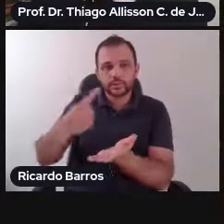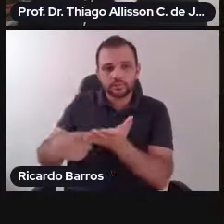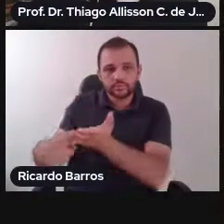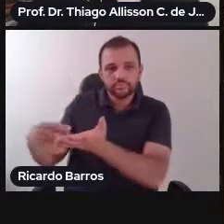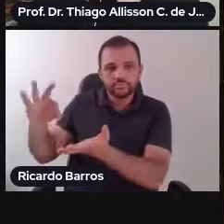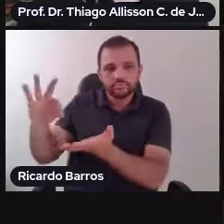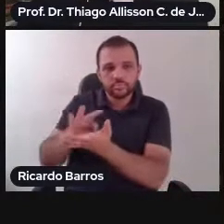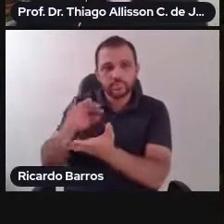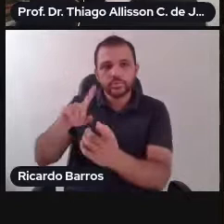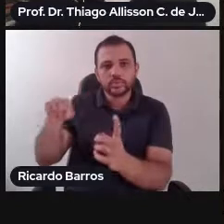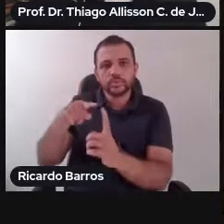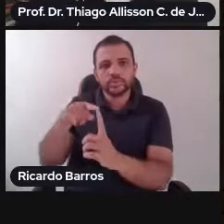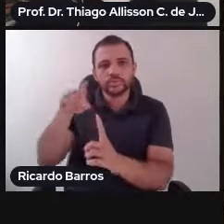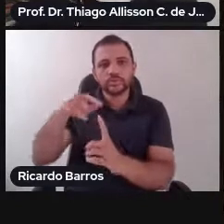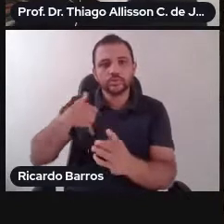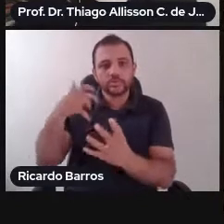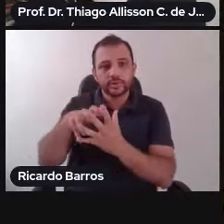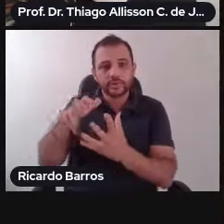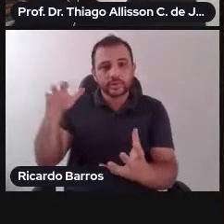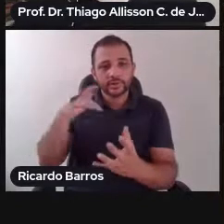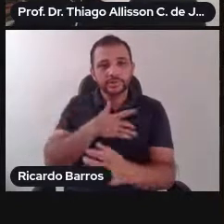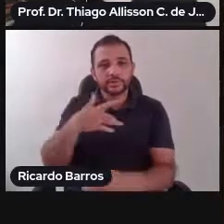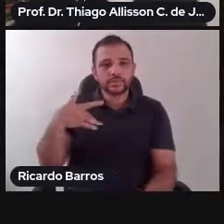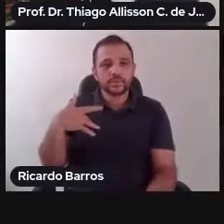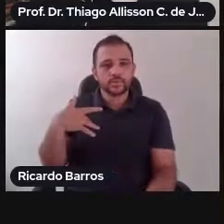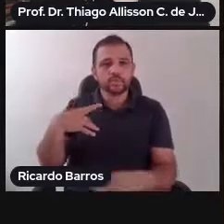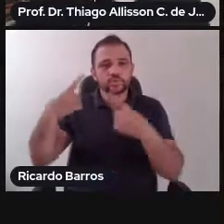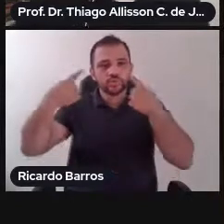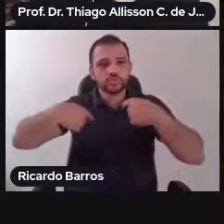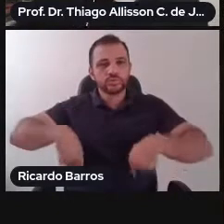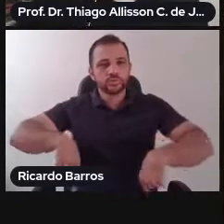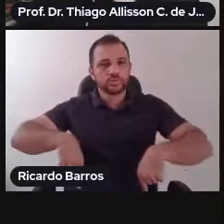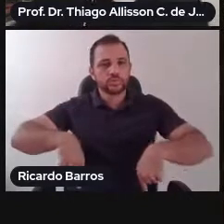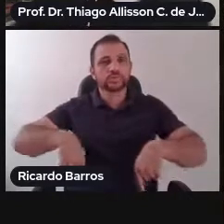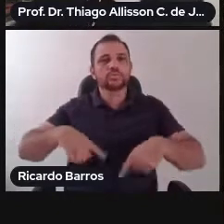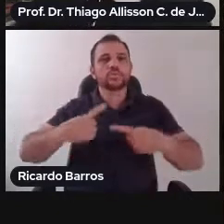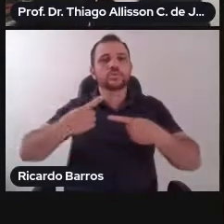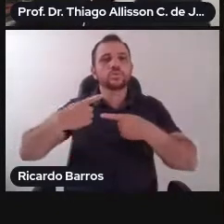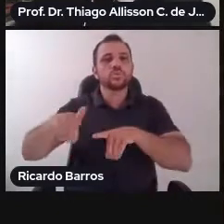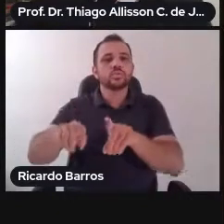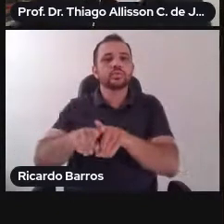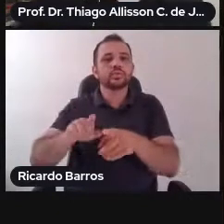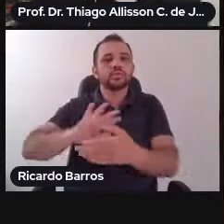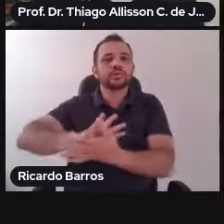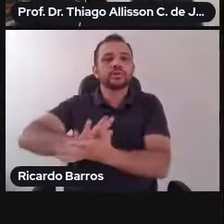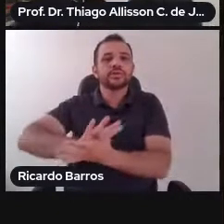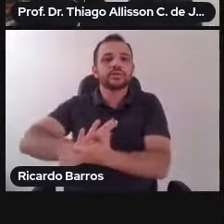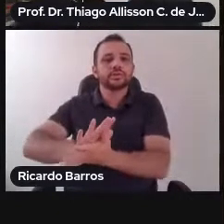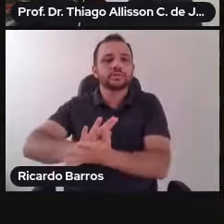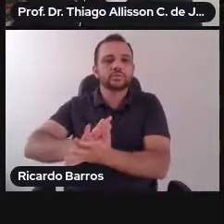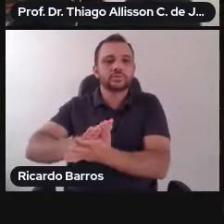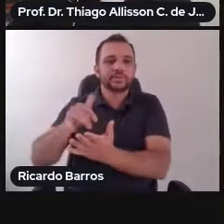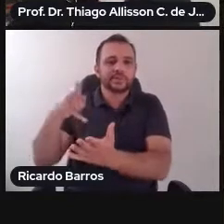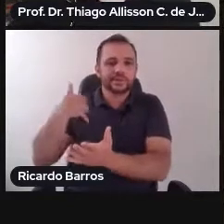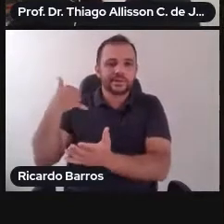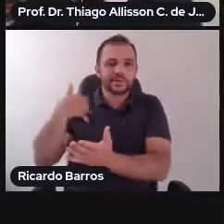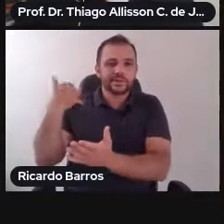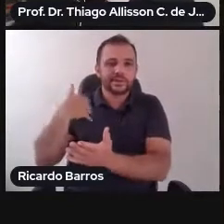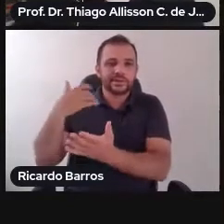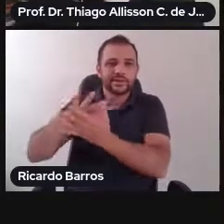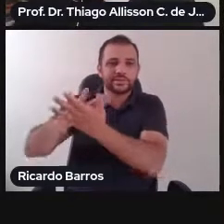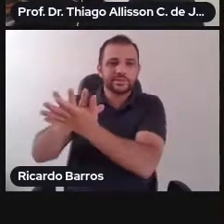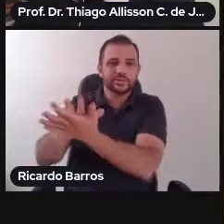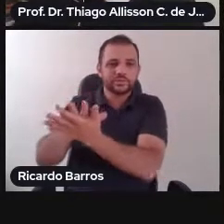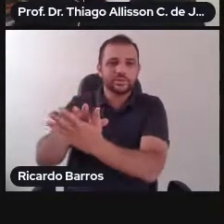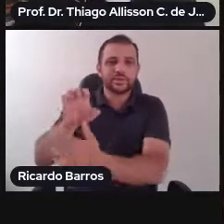aí ficando o pé contra toda discriminação por faixa etária, que nós vamos chamar de etarismo, a declaração